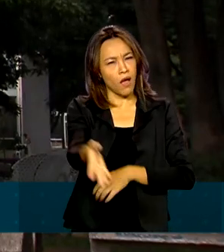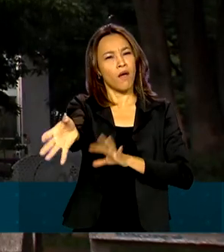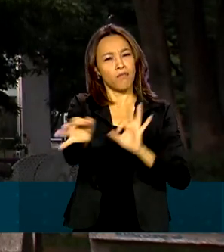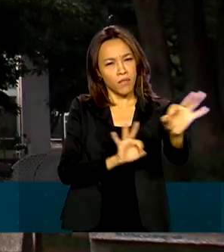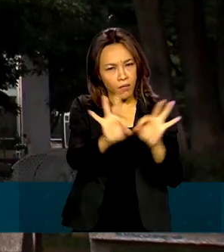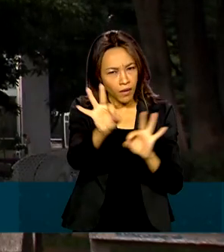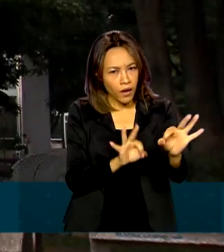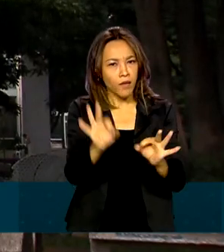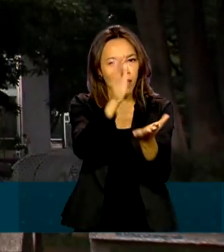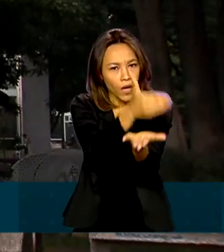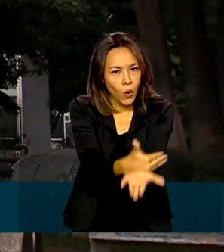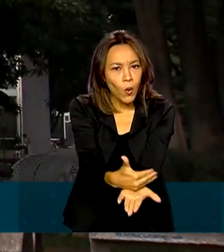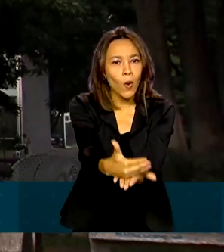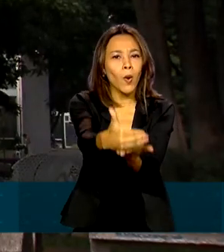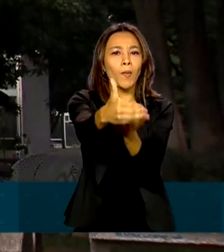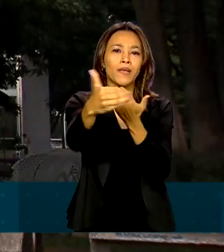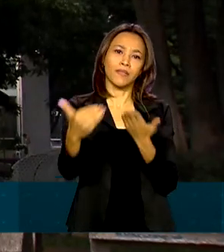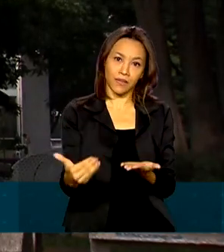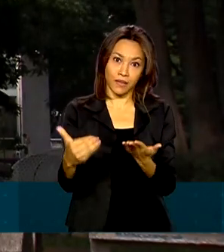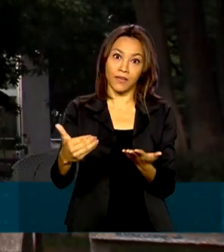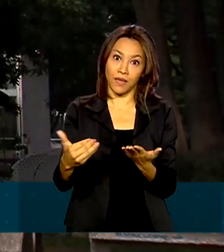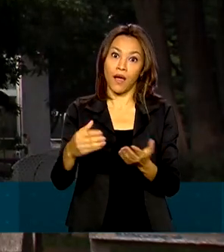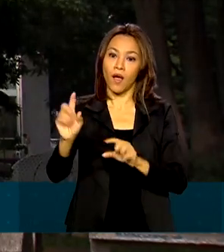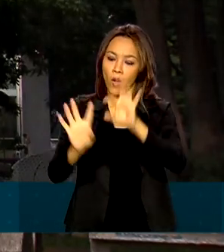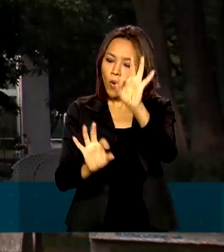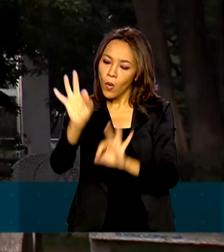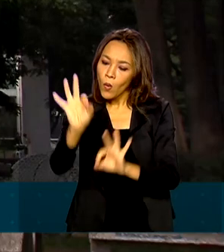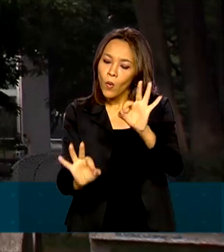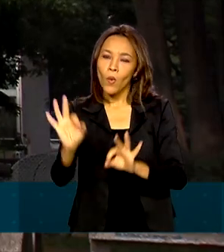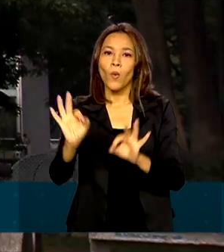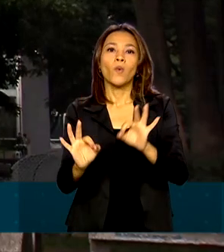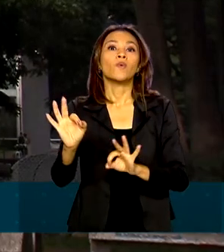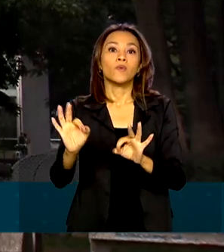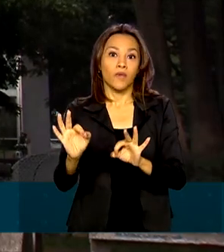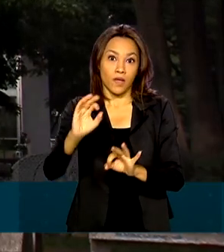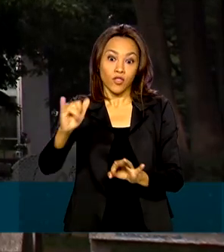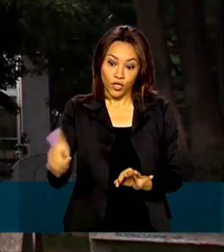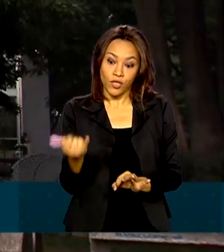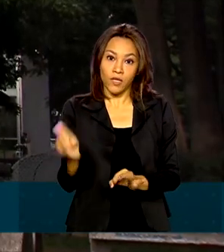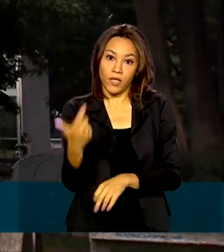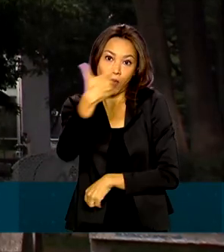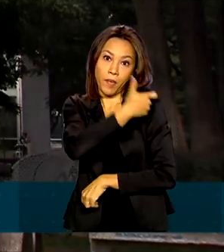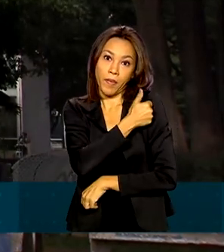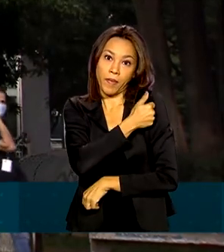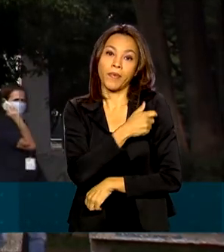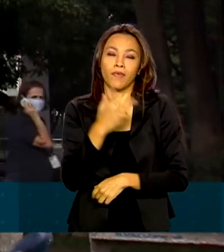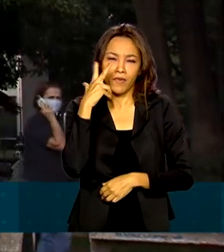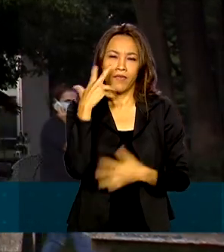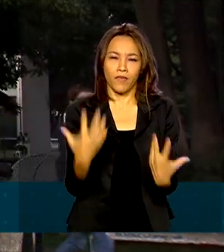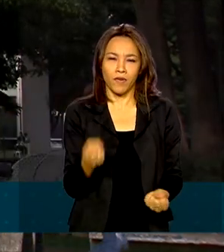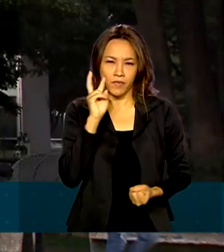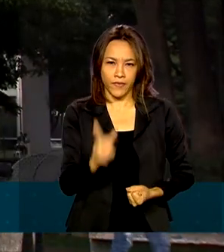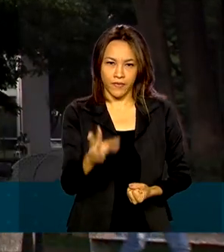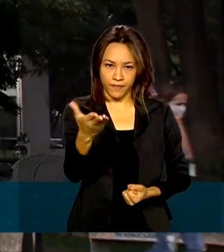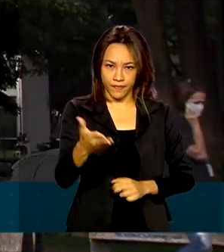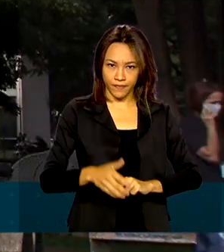começar a executar o plano ainda em janeiro e detalhou a medida provisória. Vamos ouvir.